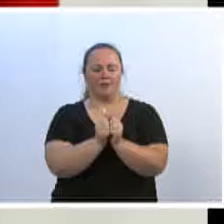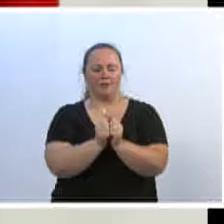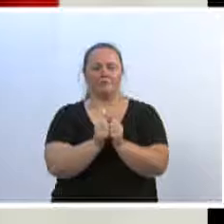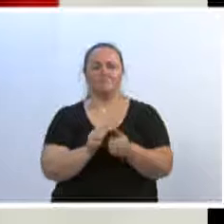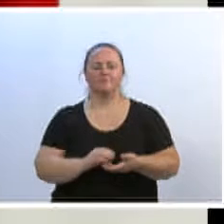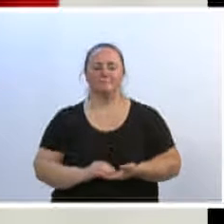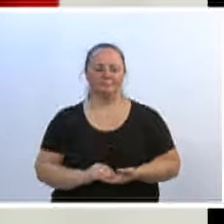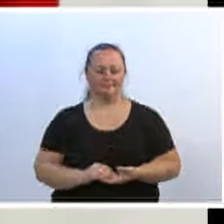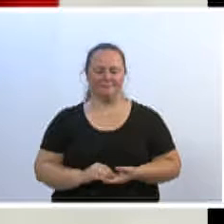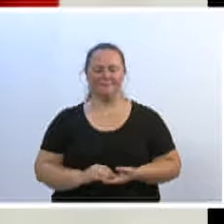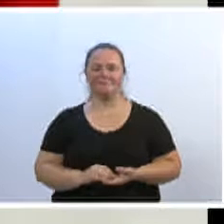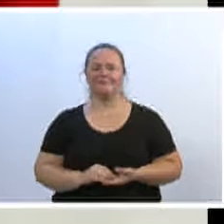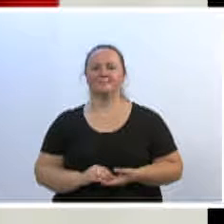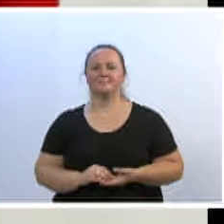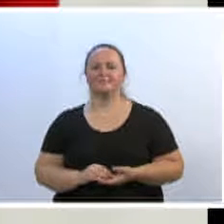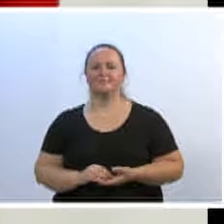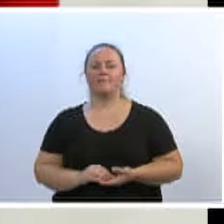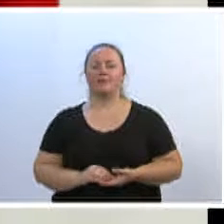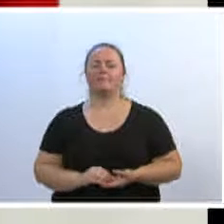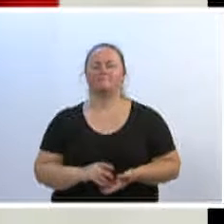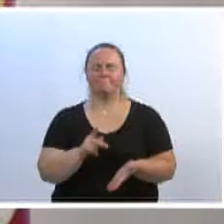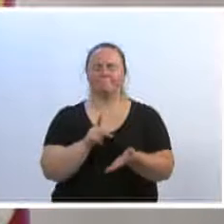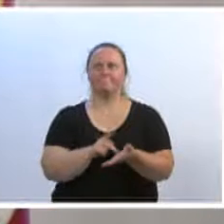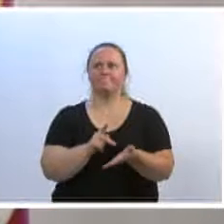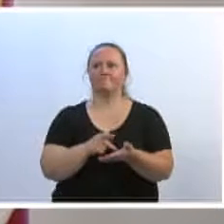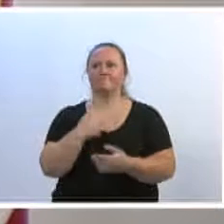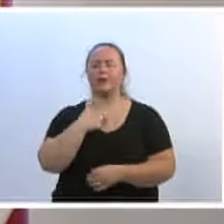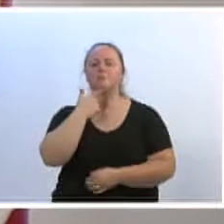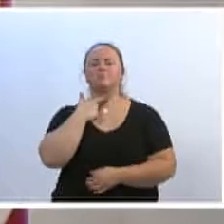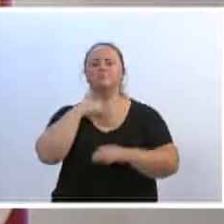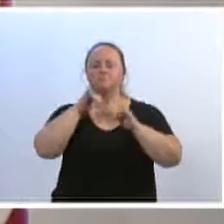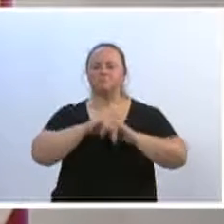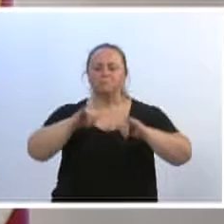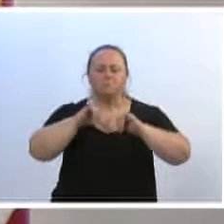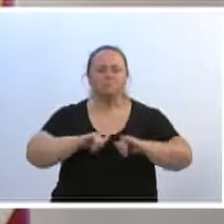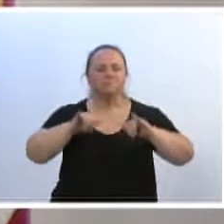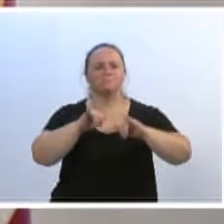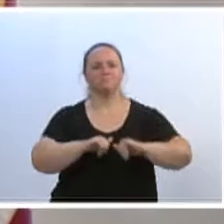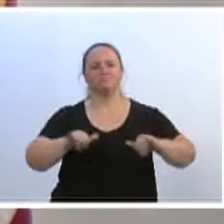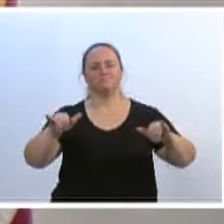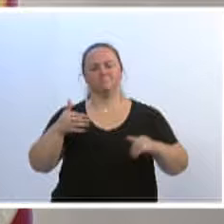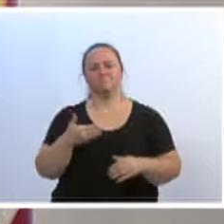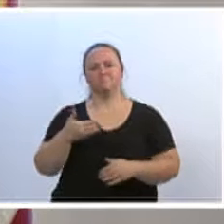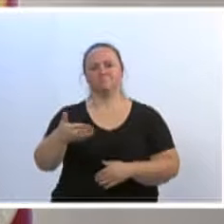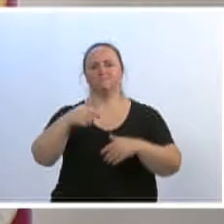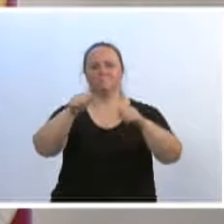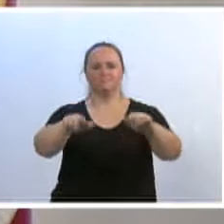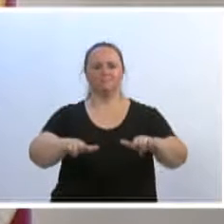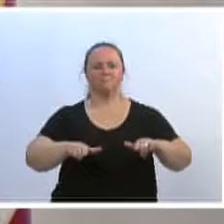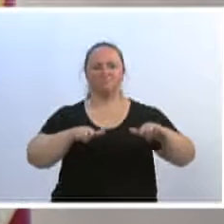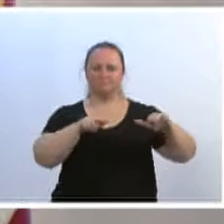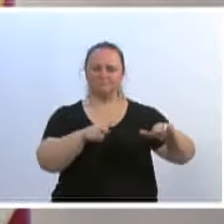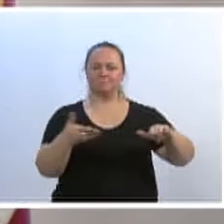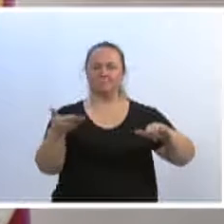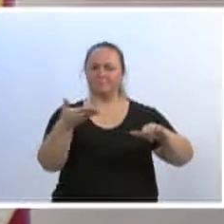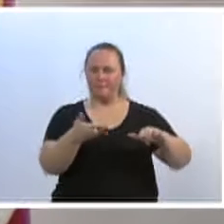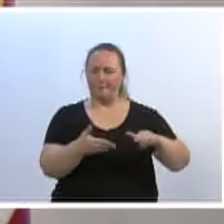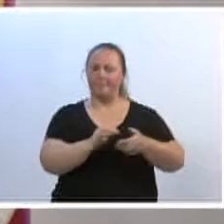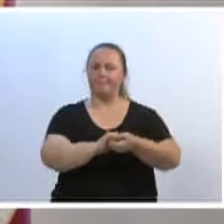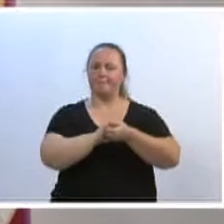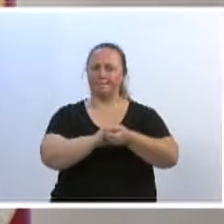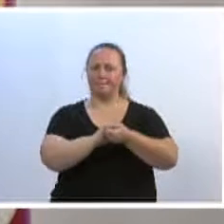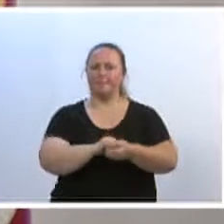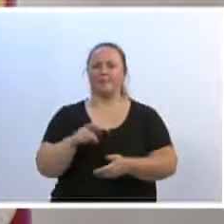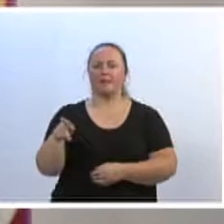fazer ecoar, vereador Becker, o que nós tratamos aqui nessa sessão solene, e parabenizar a professora